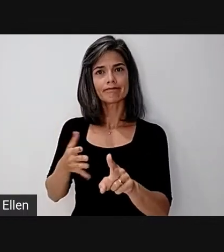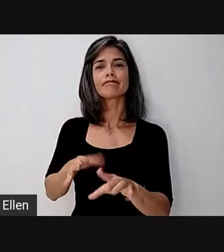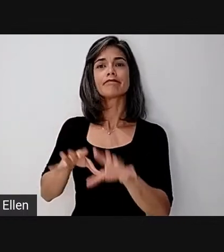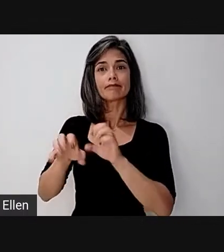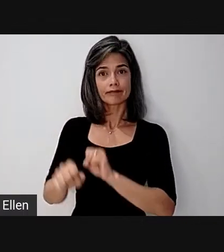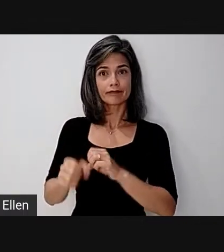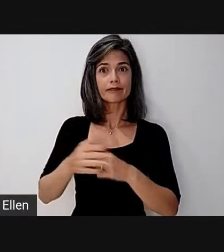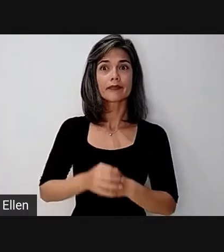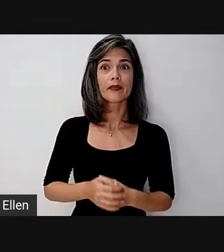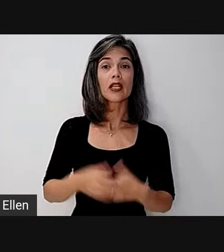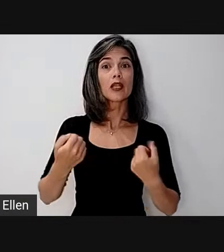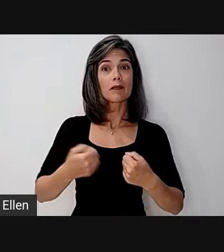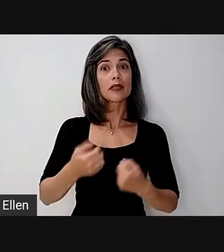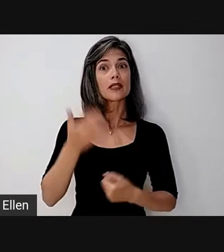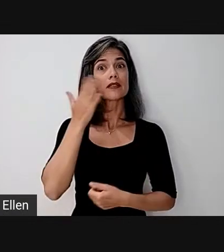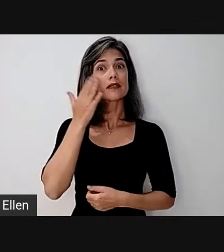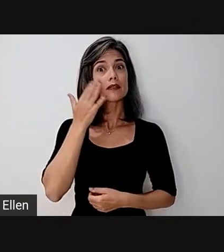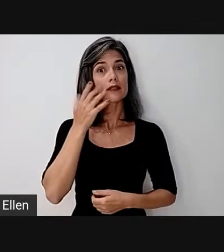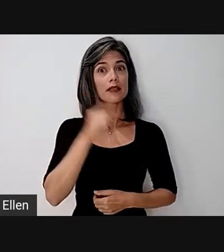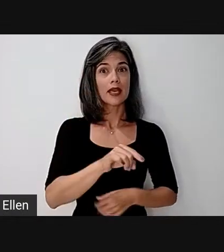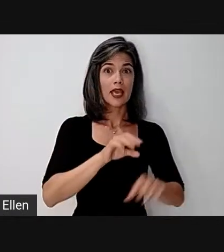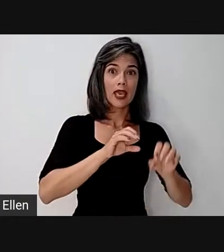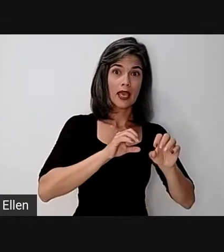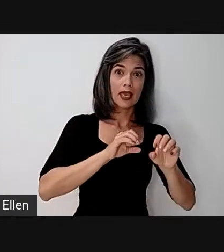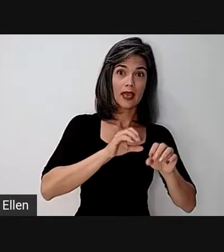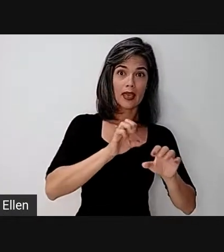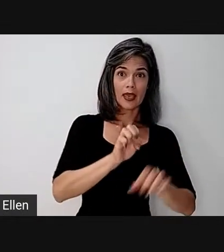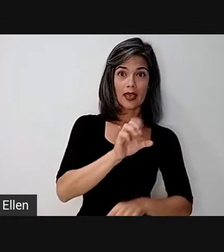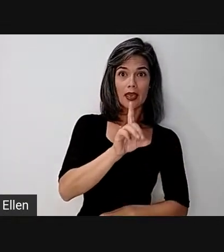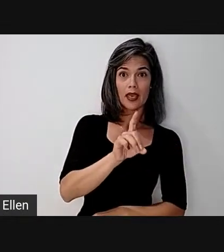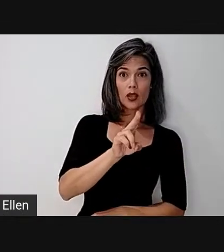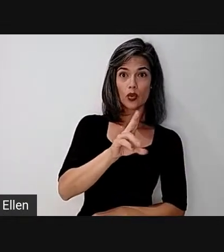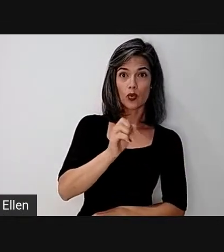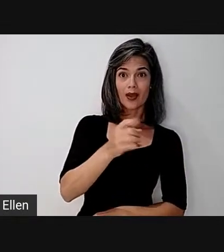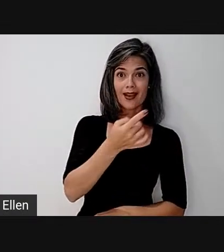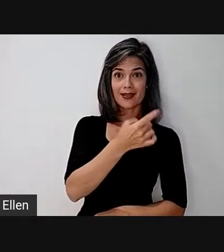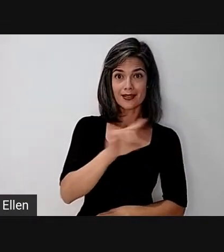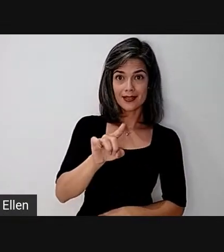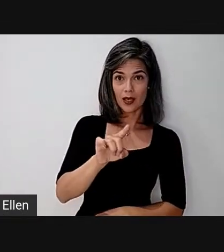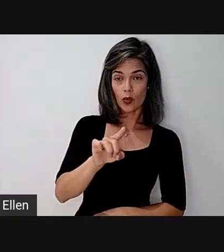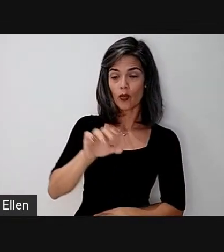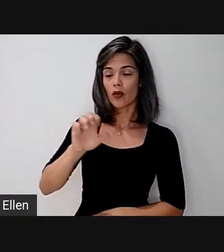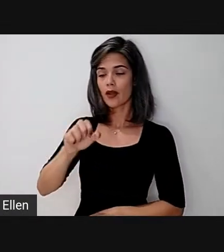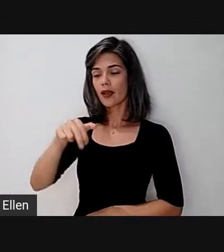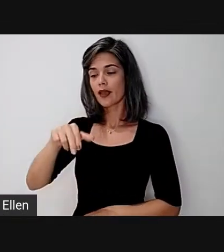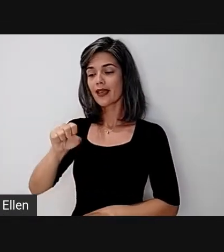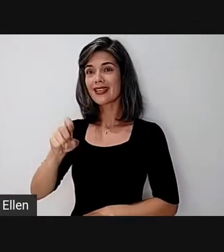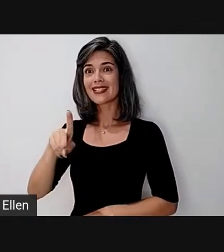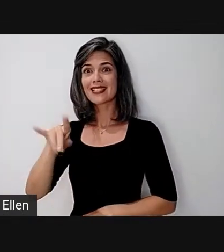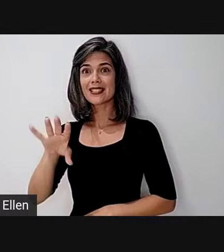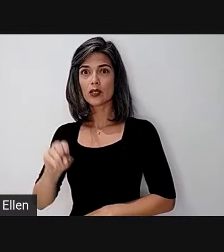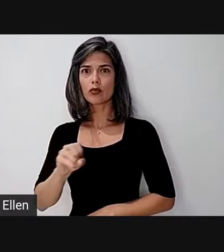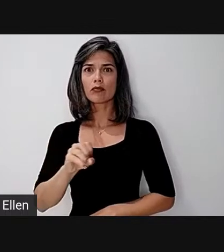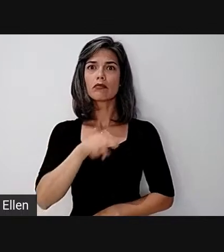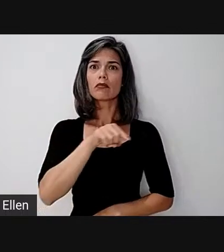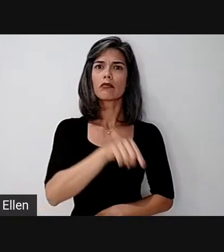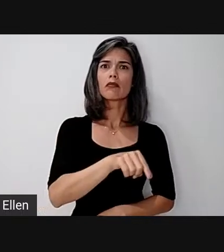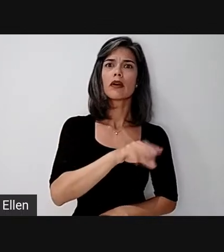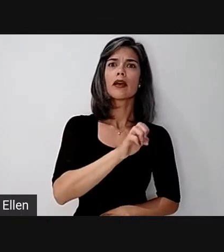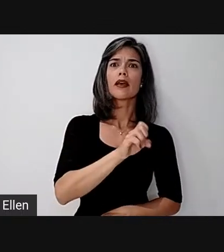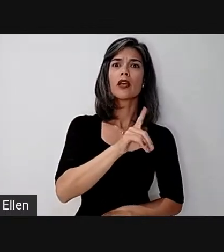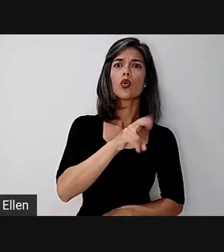palavra educação da palavra ensino. Educação vai além do ensinar, envolvendo provisão de possibilidades de